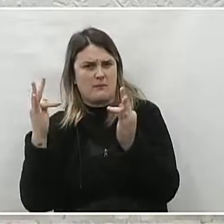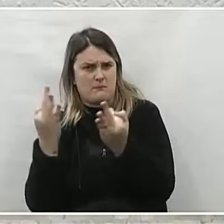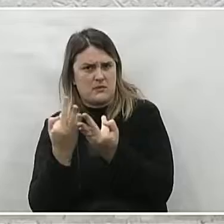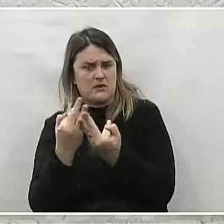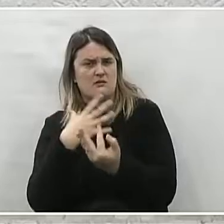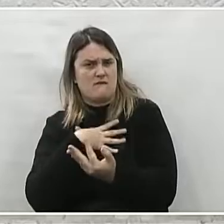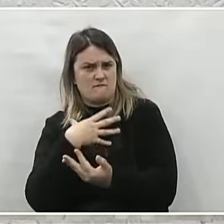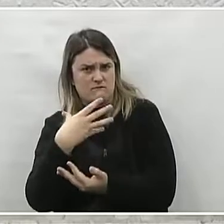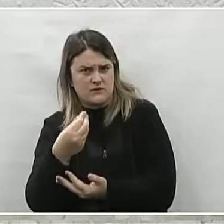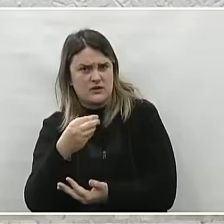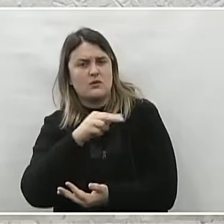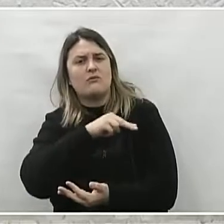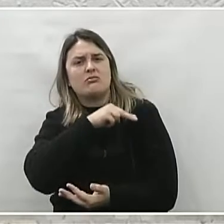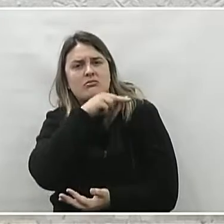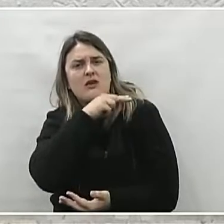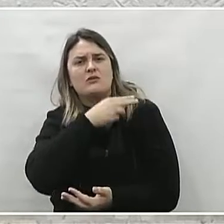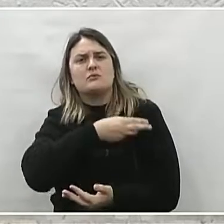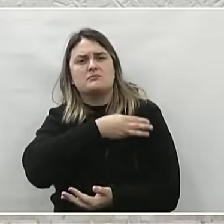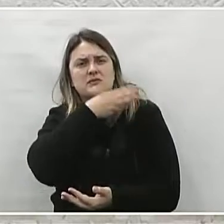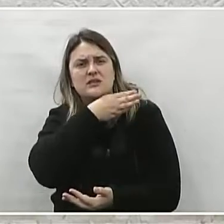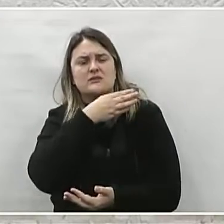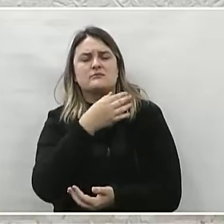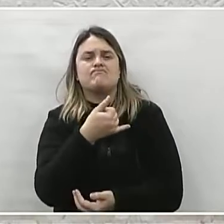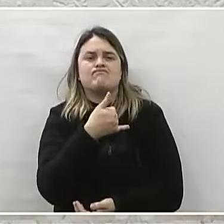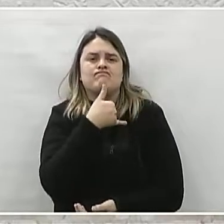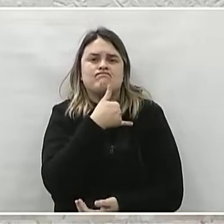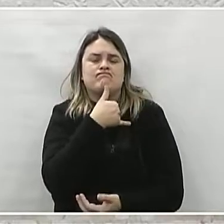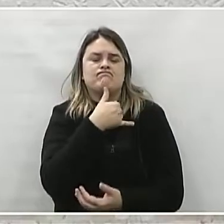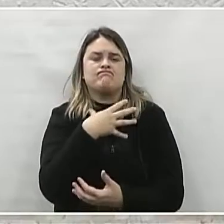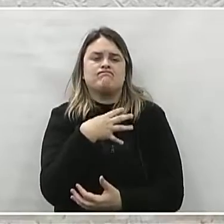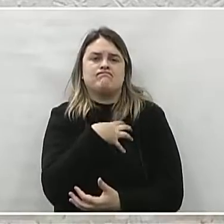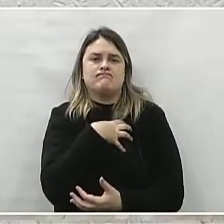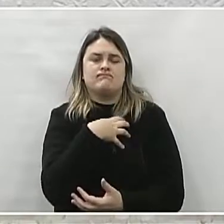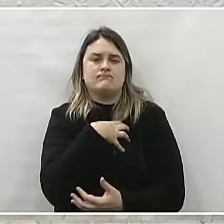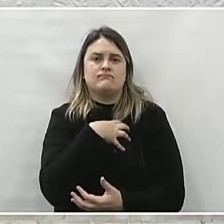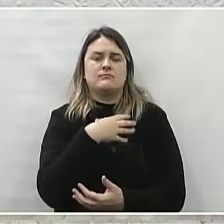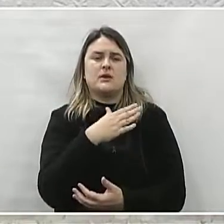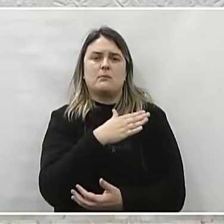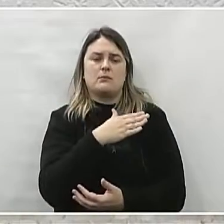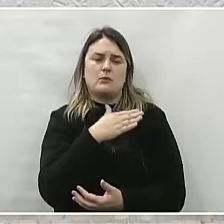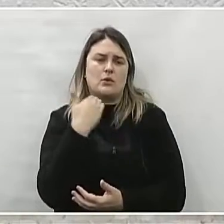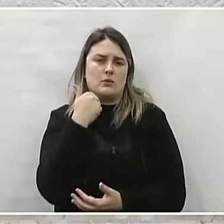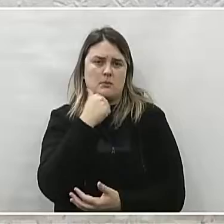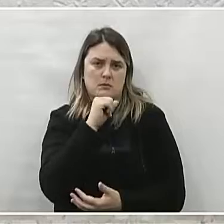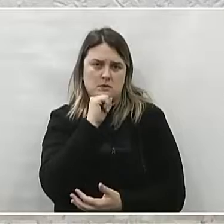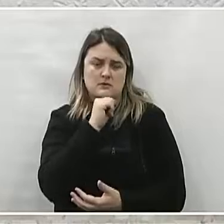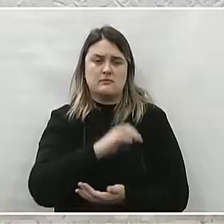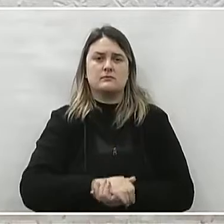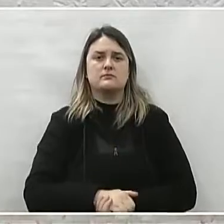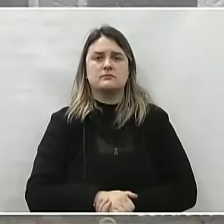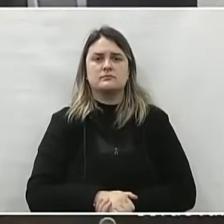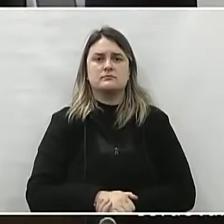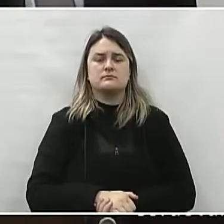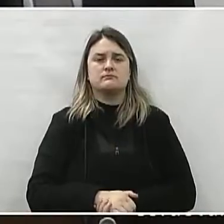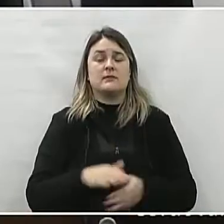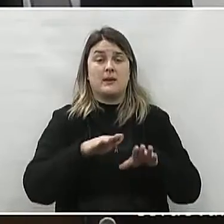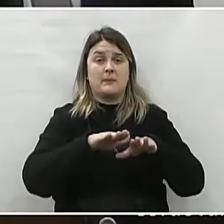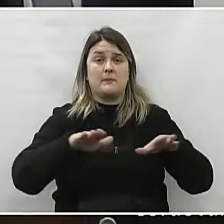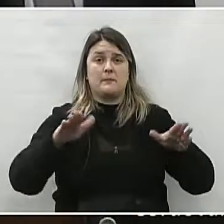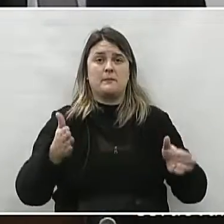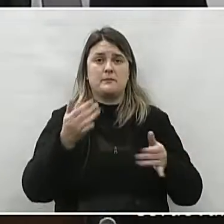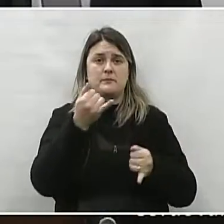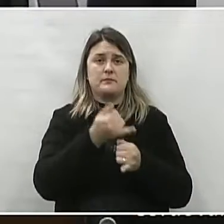Jefferson, netos e bisnetos, nossas sinceras condolências pela dolorosa perda. A mesa